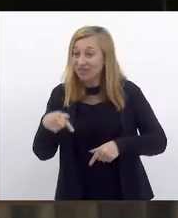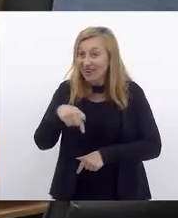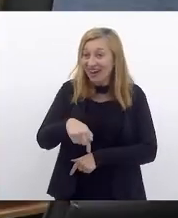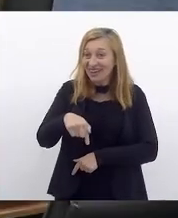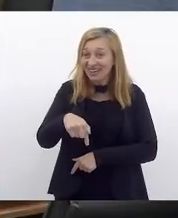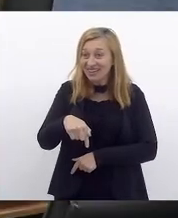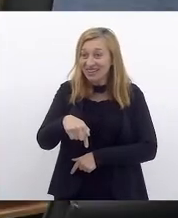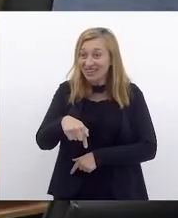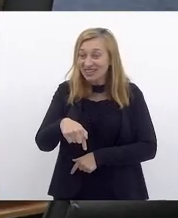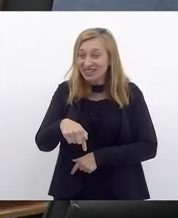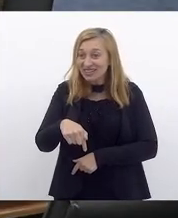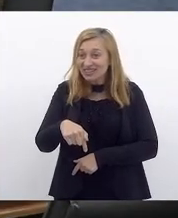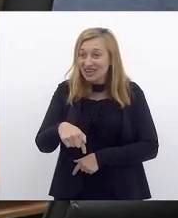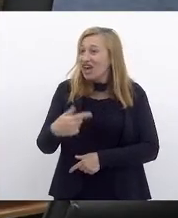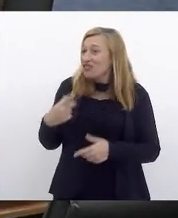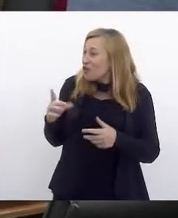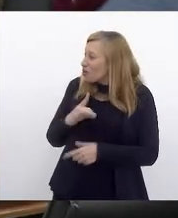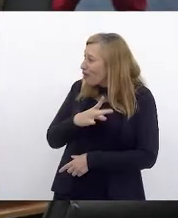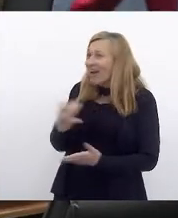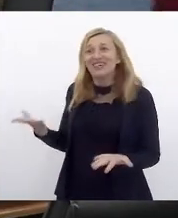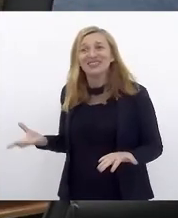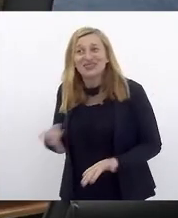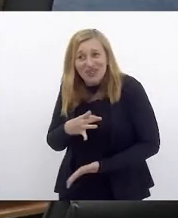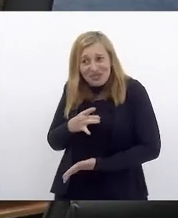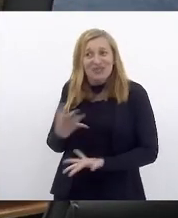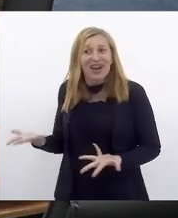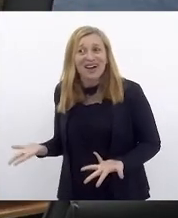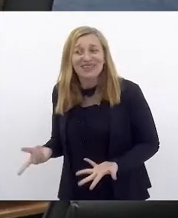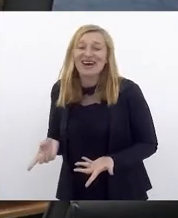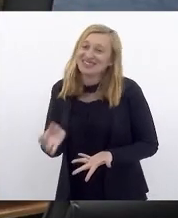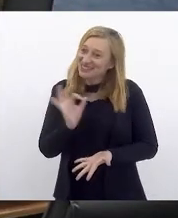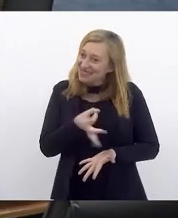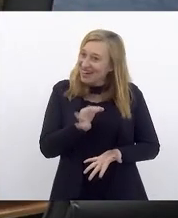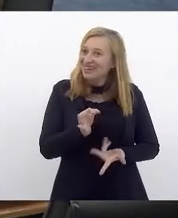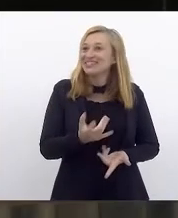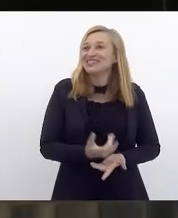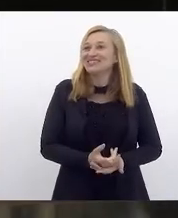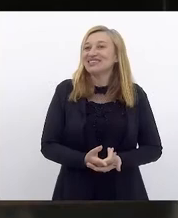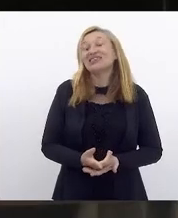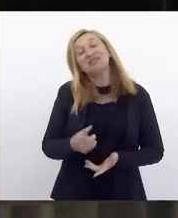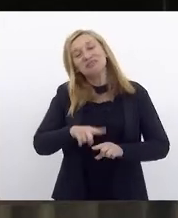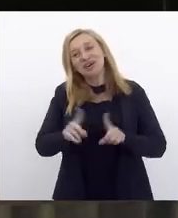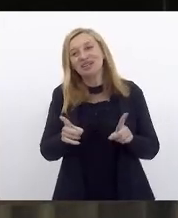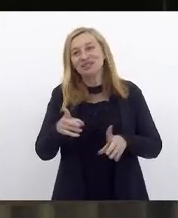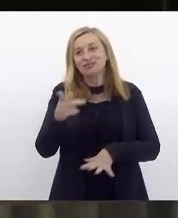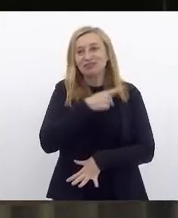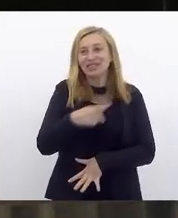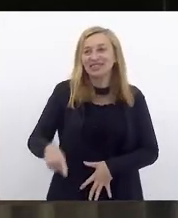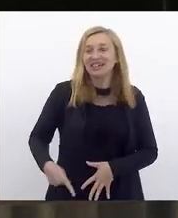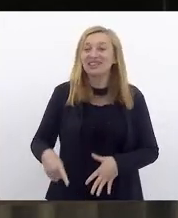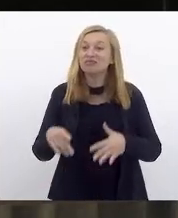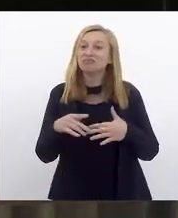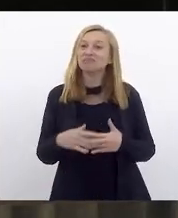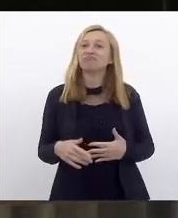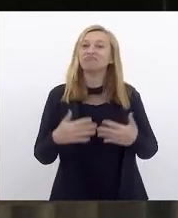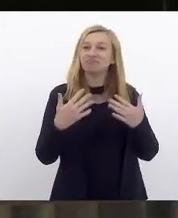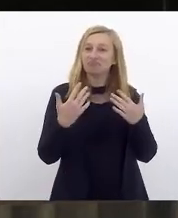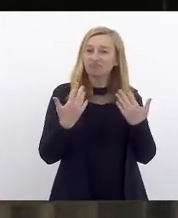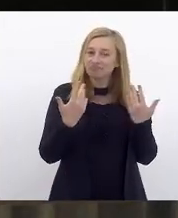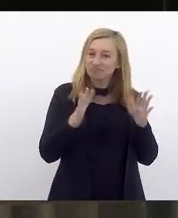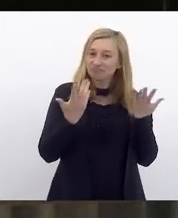Não vê aí, deputado. Ele ficou com medo, é óbvio, é óbvio. Mas, presidente, saudar a sua